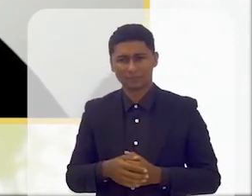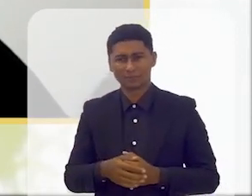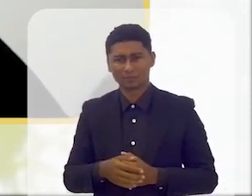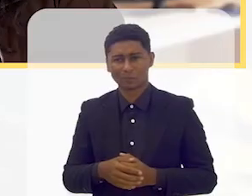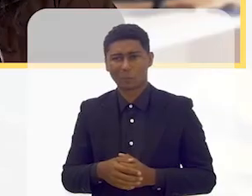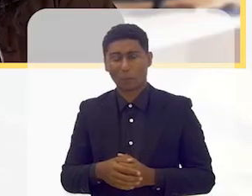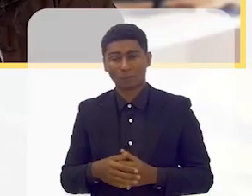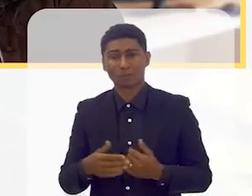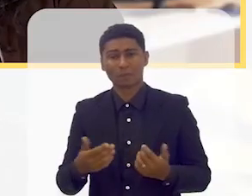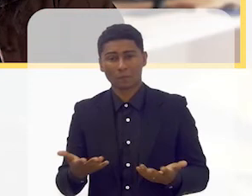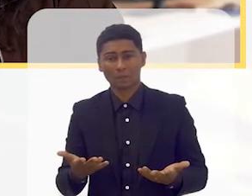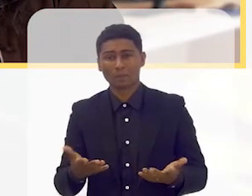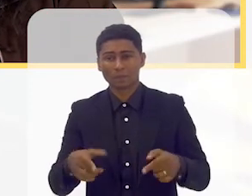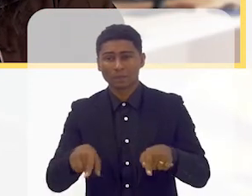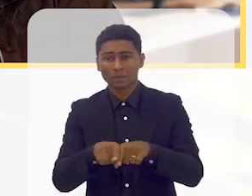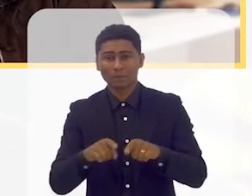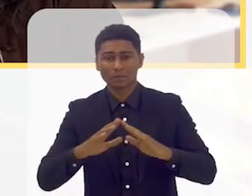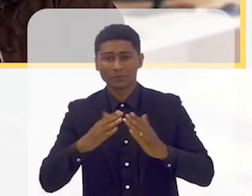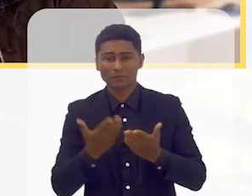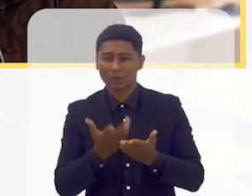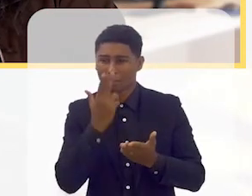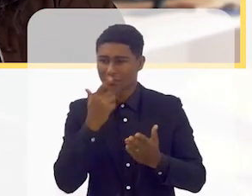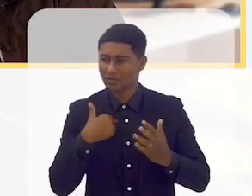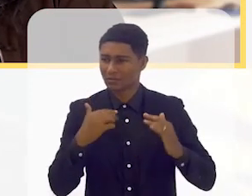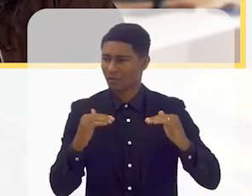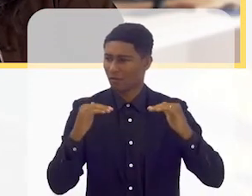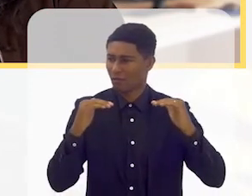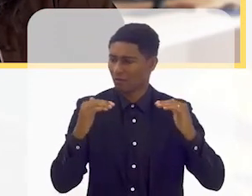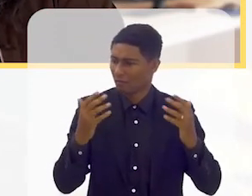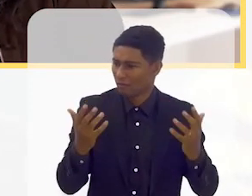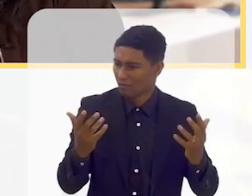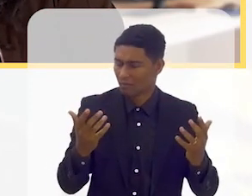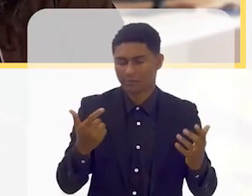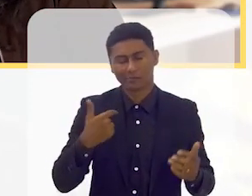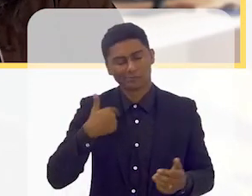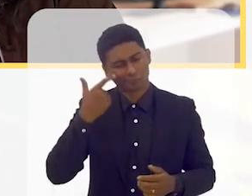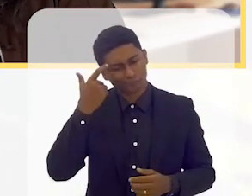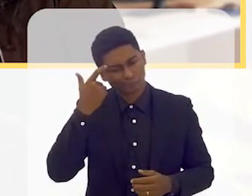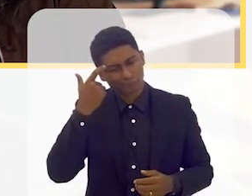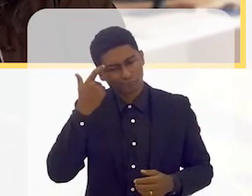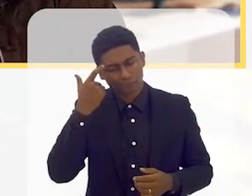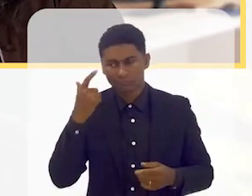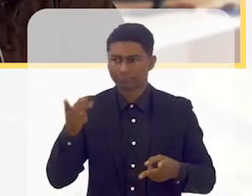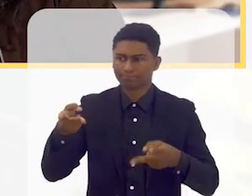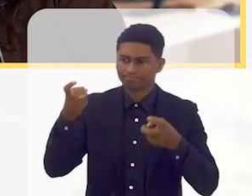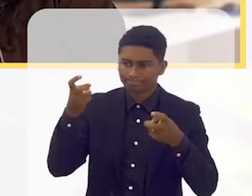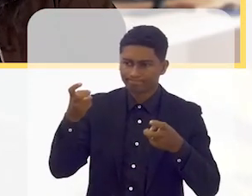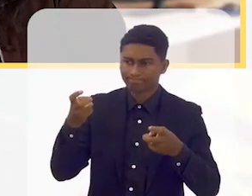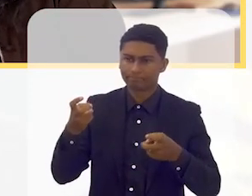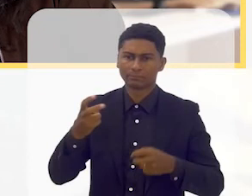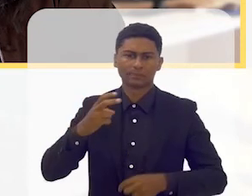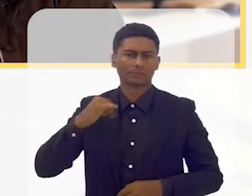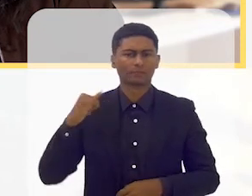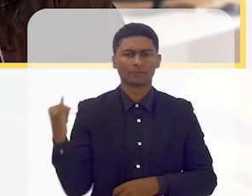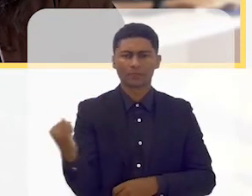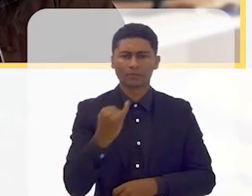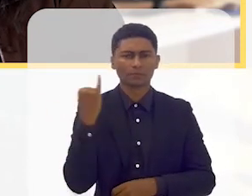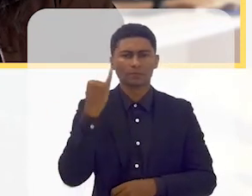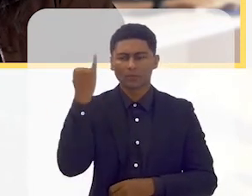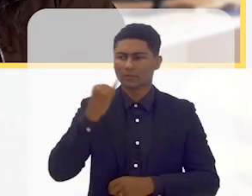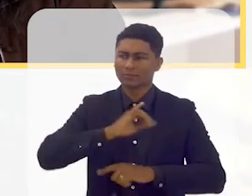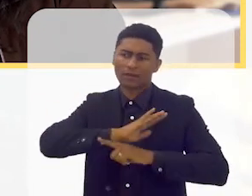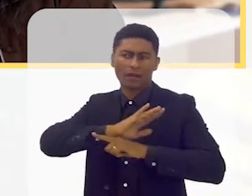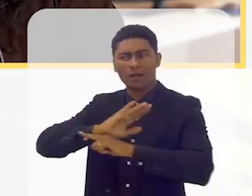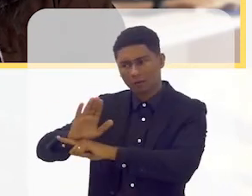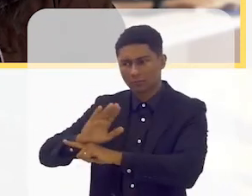e eu era a elite olha que loucura e aí eu percebi que era importantíssimo arranjar uma